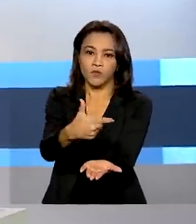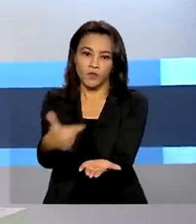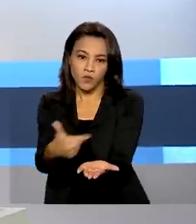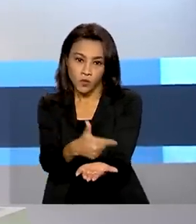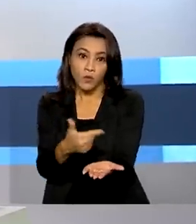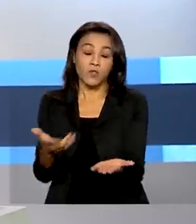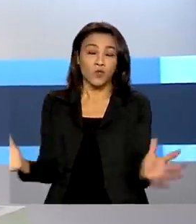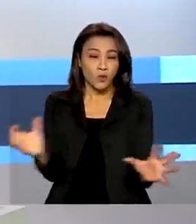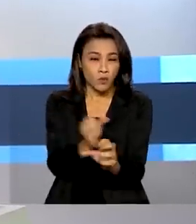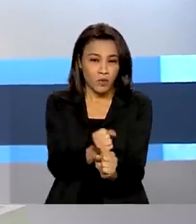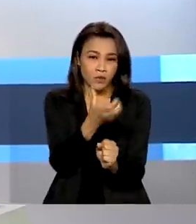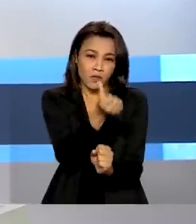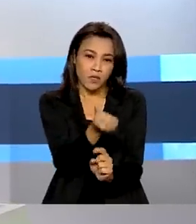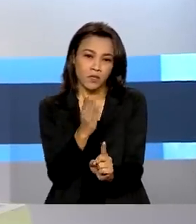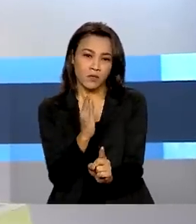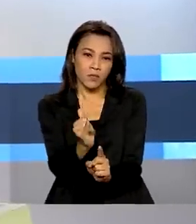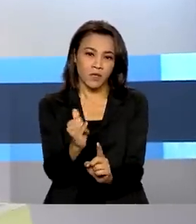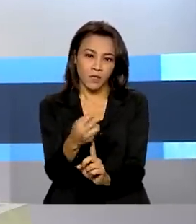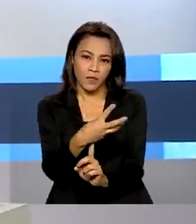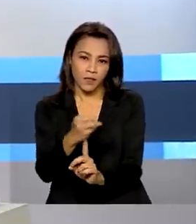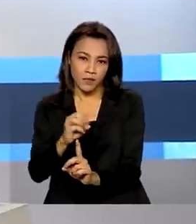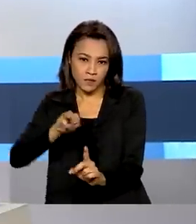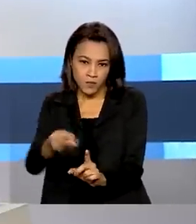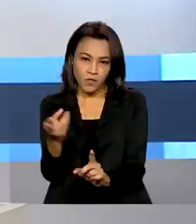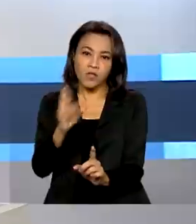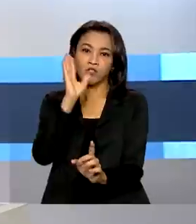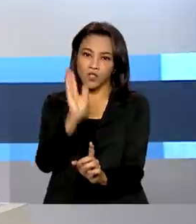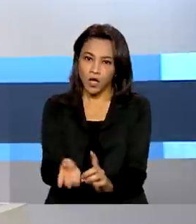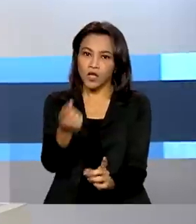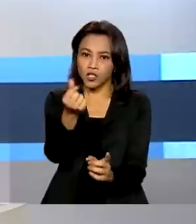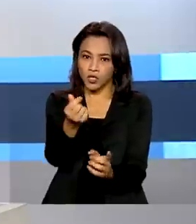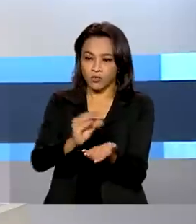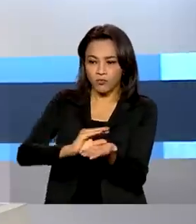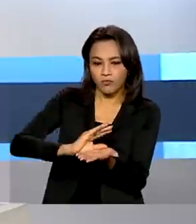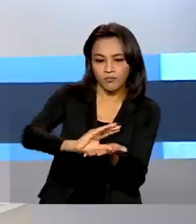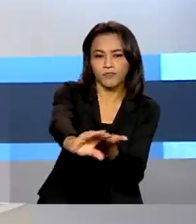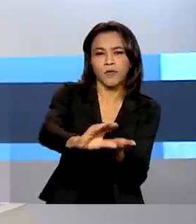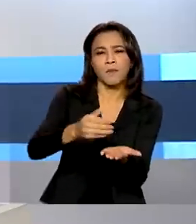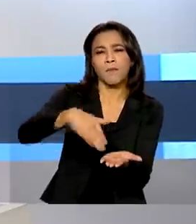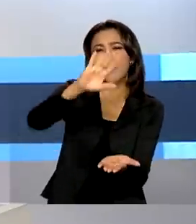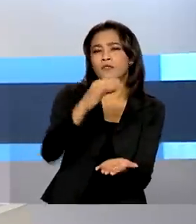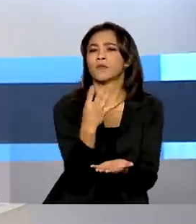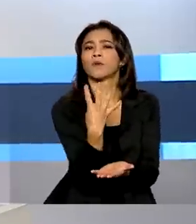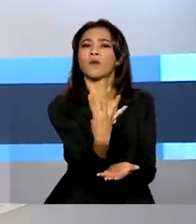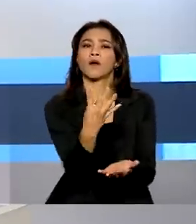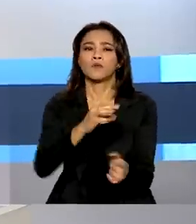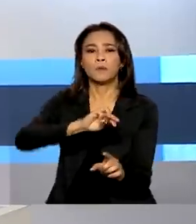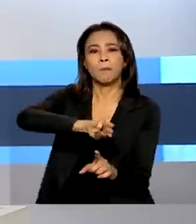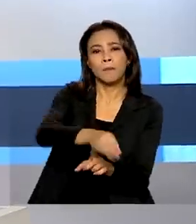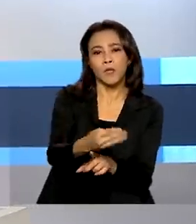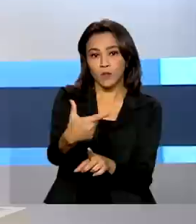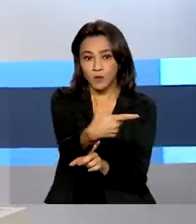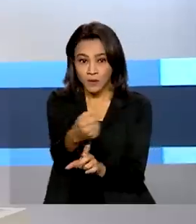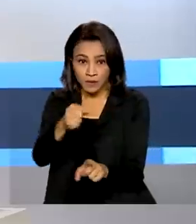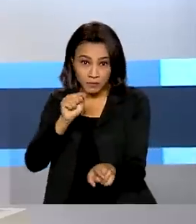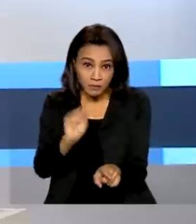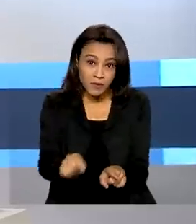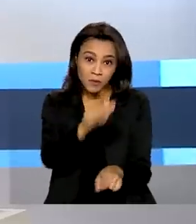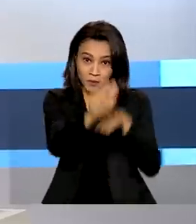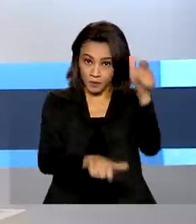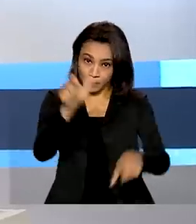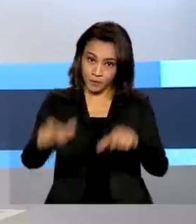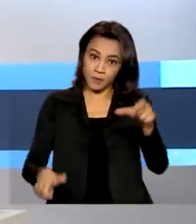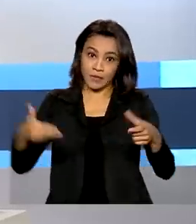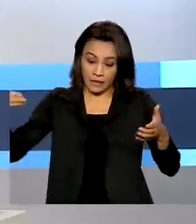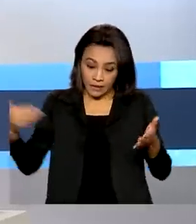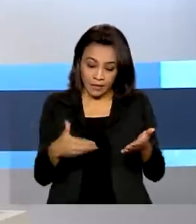,3 bilhões foram liberados para mais de 4,2 milhões de contribuintes. Neste